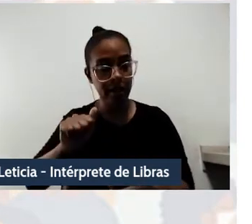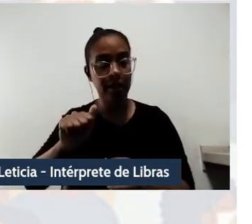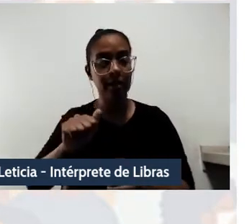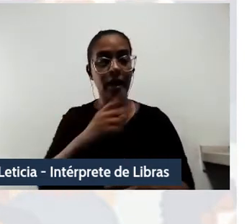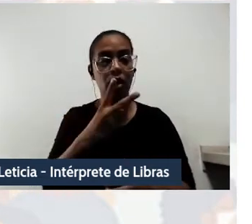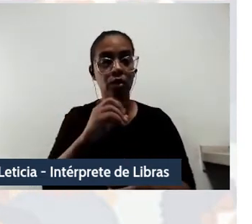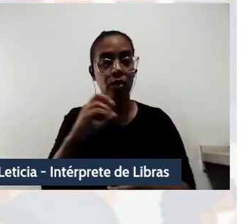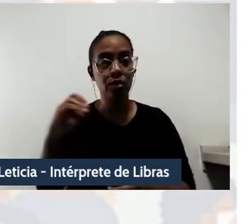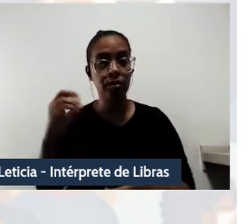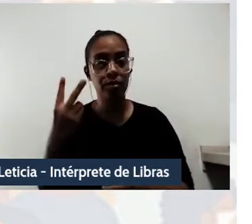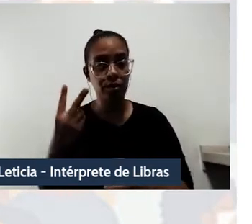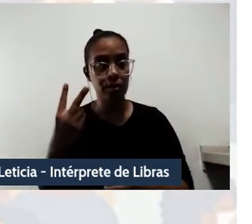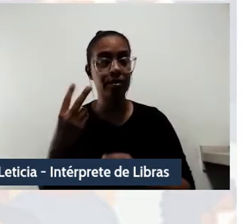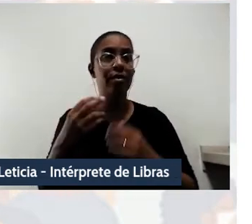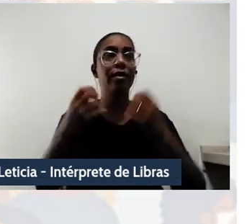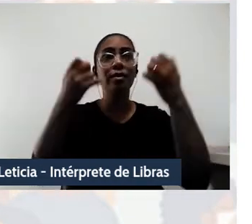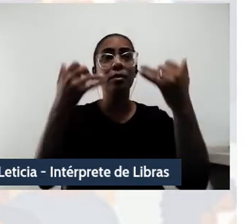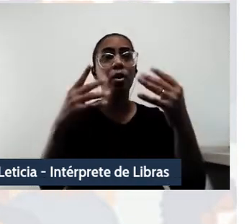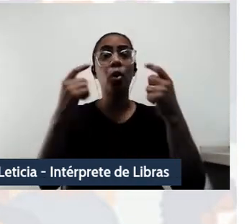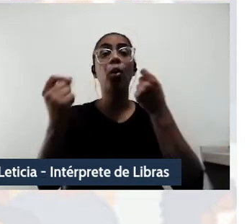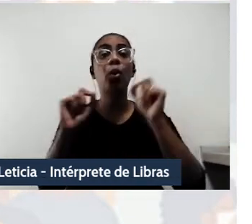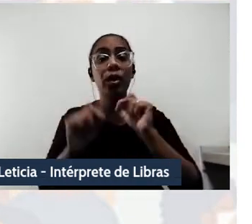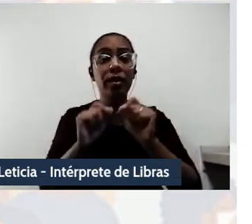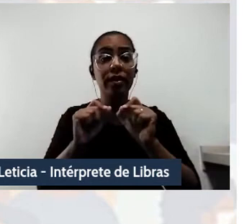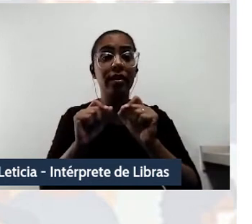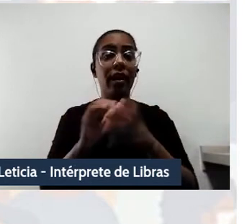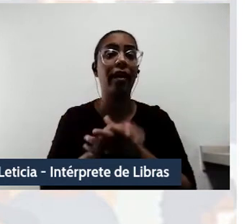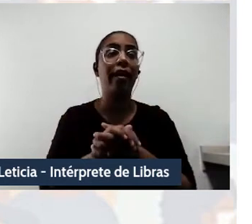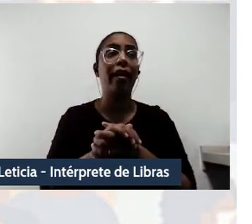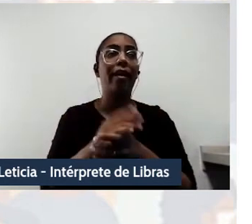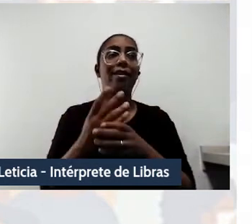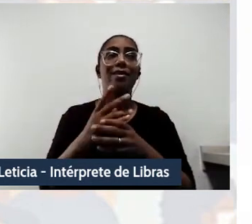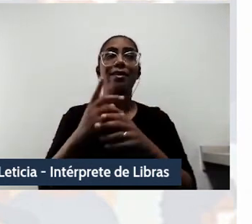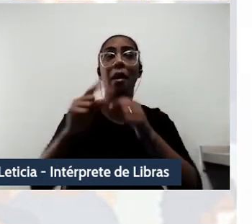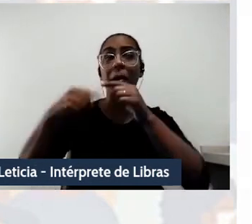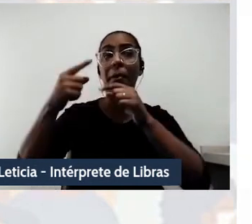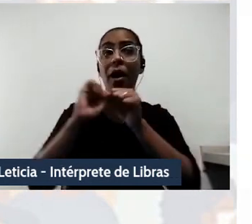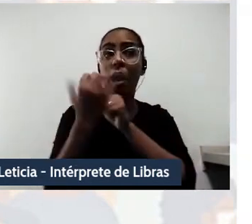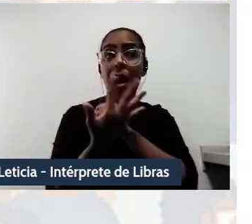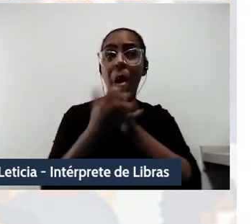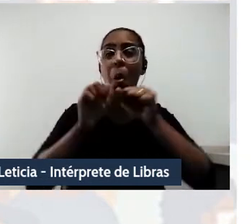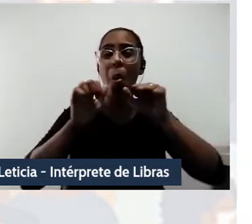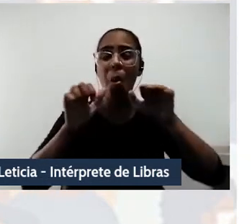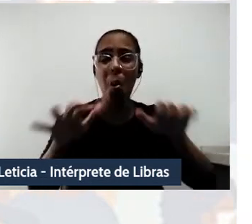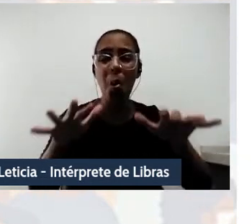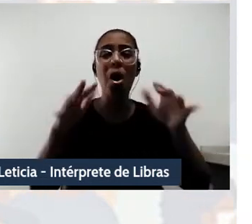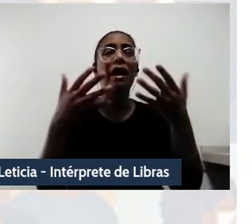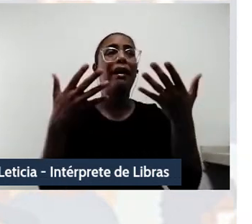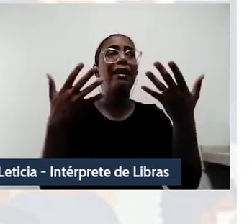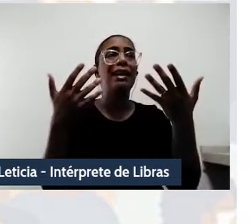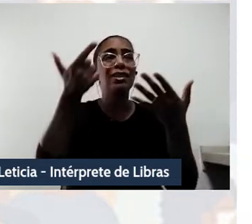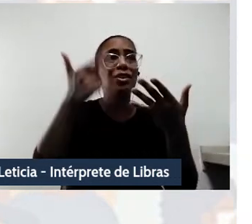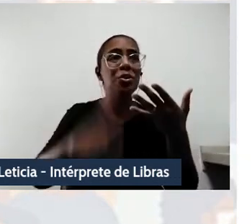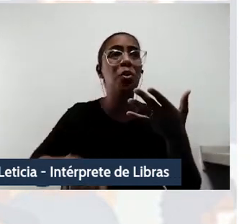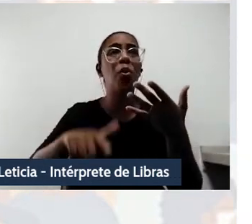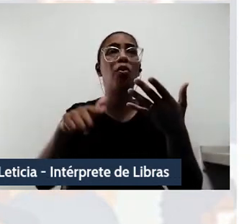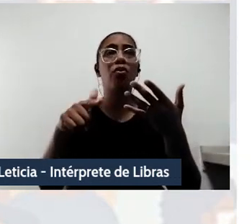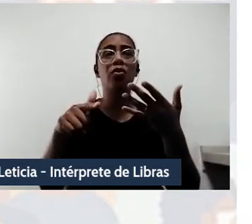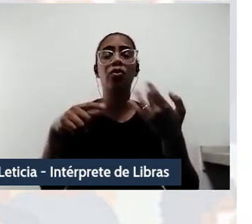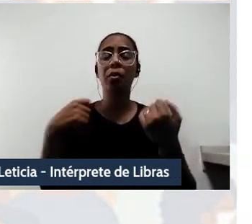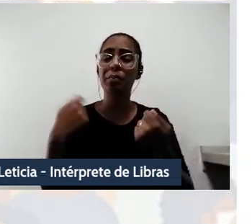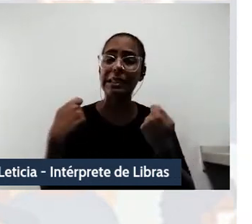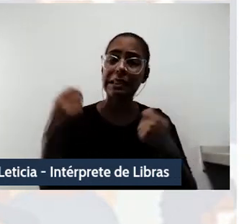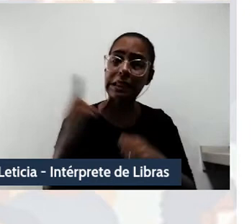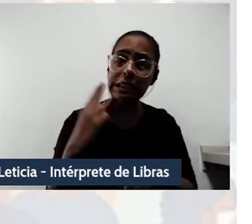escancarada em 2020 com a pandemia. Zizek novamente advoga pela urgência de